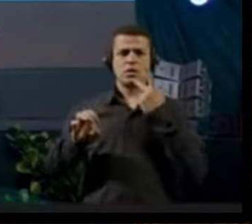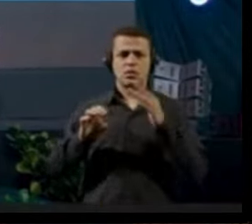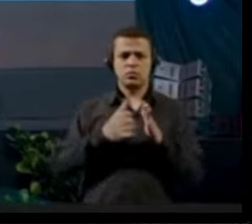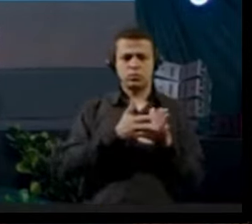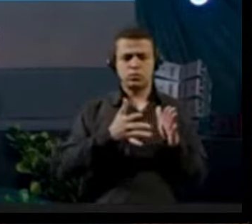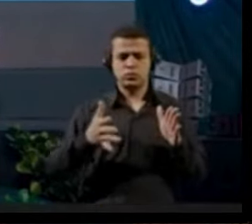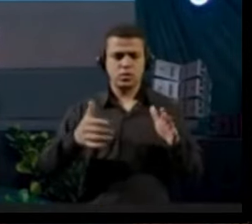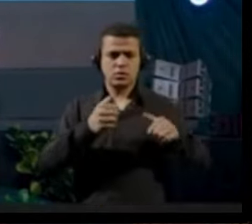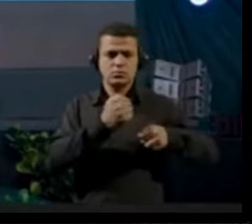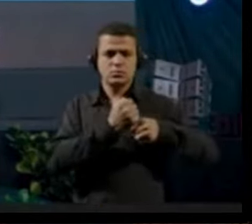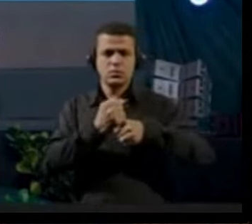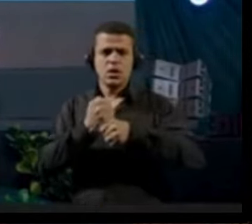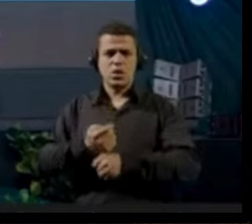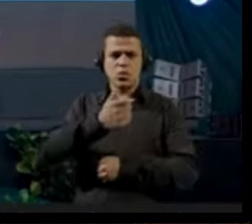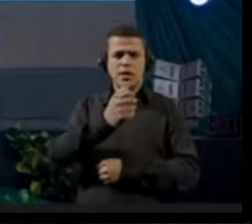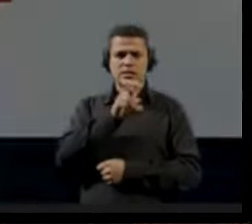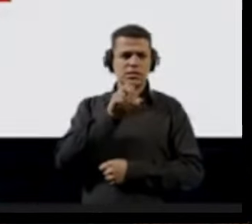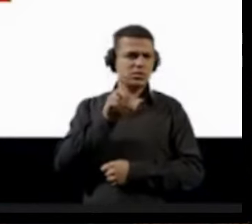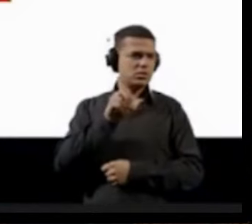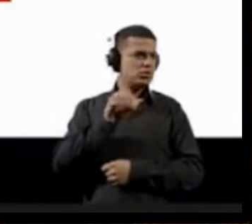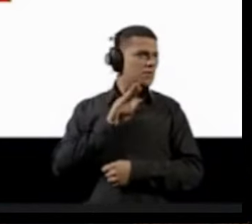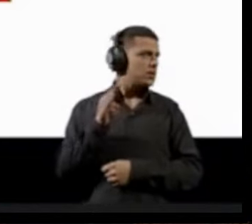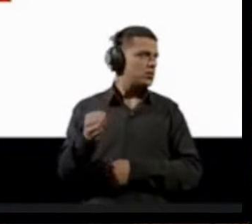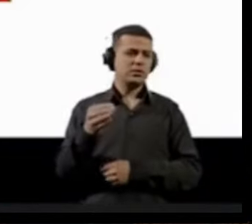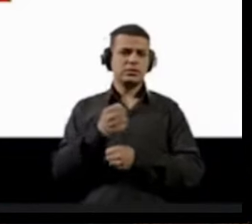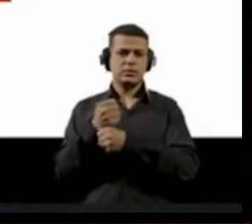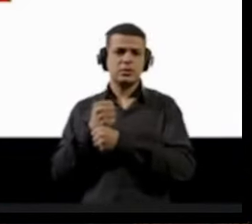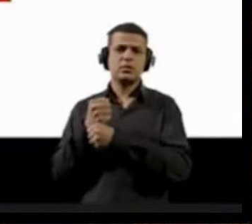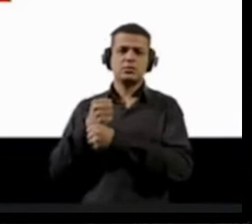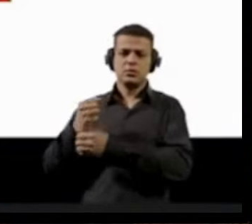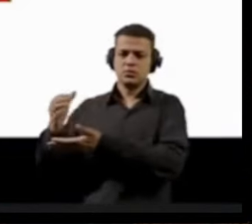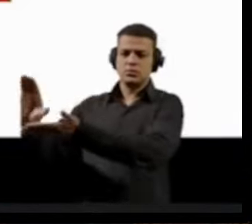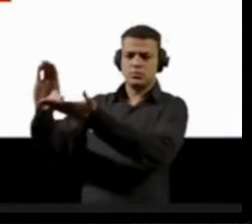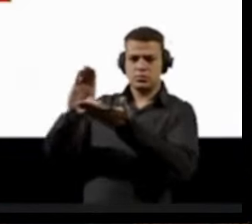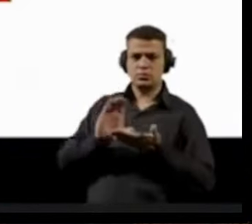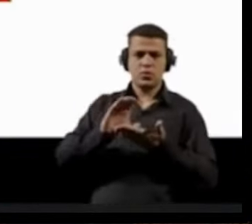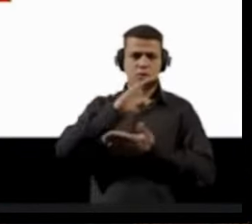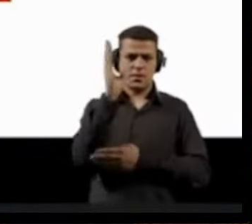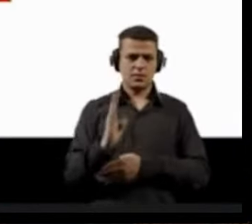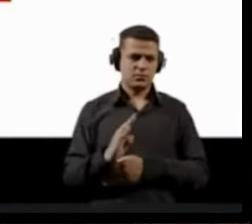últimos anos, quase 500 milhões de reais destinados ao Brasil.